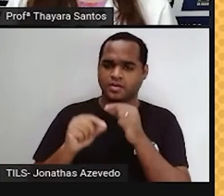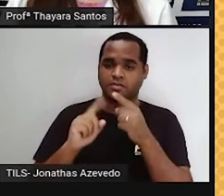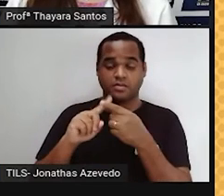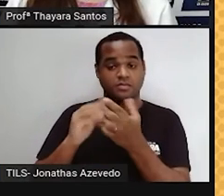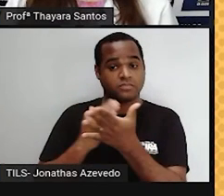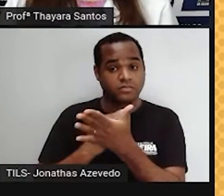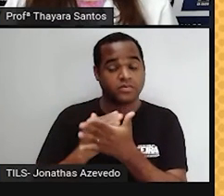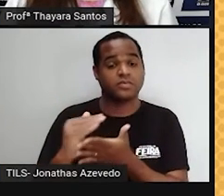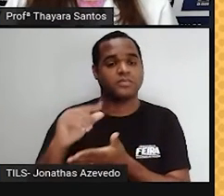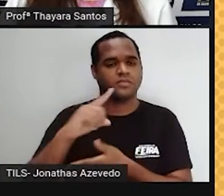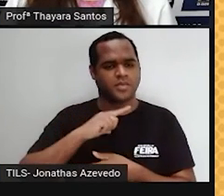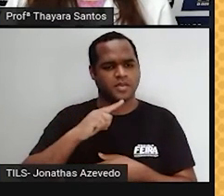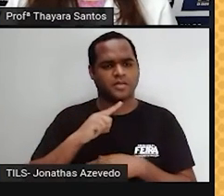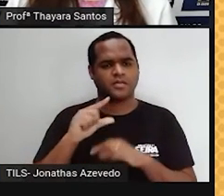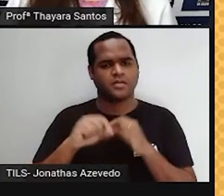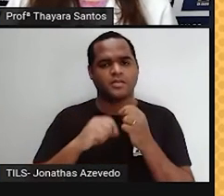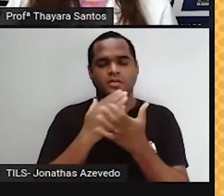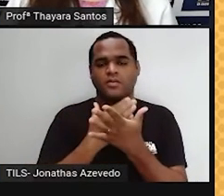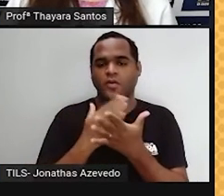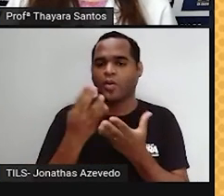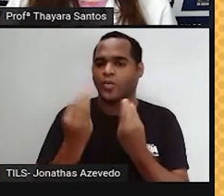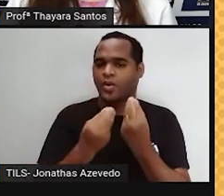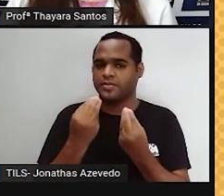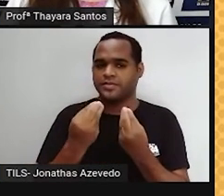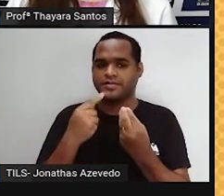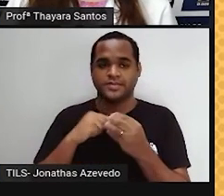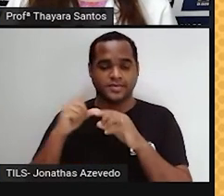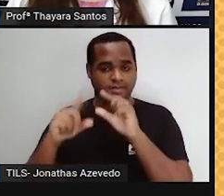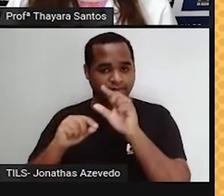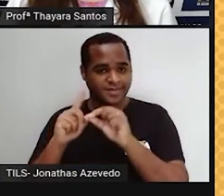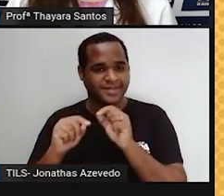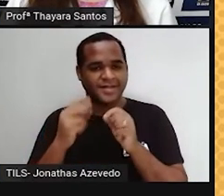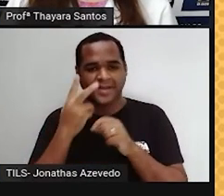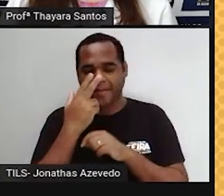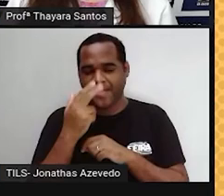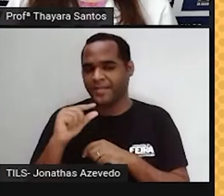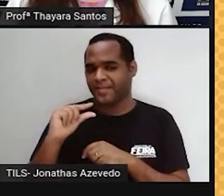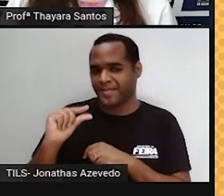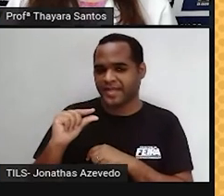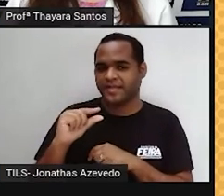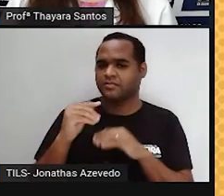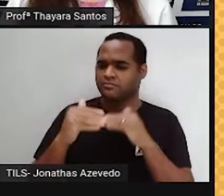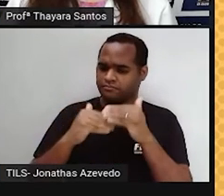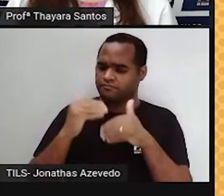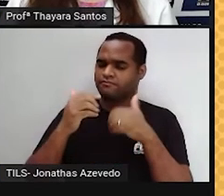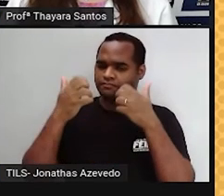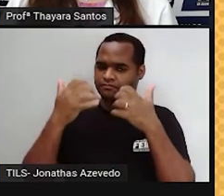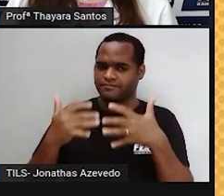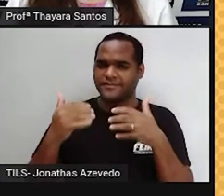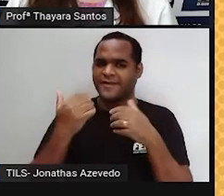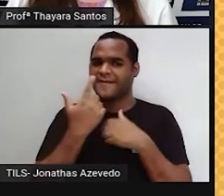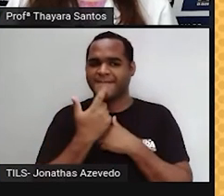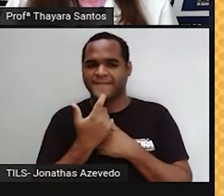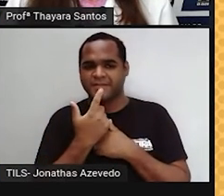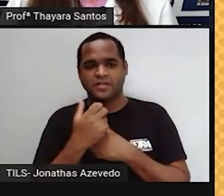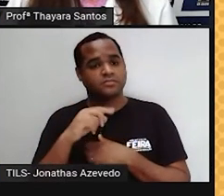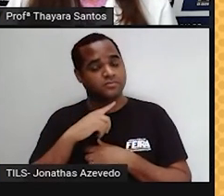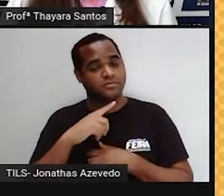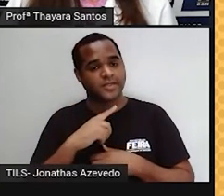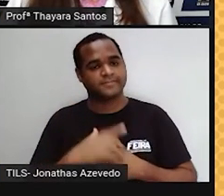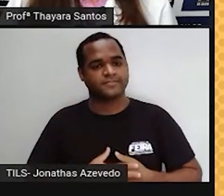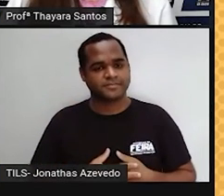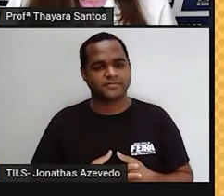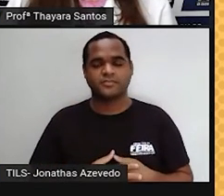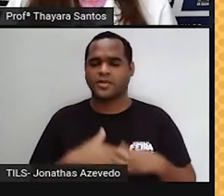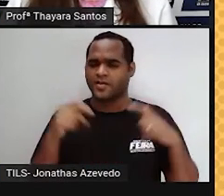nebulosa e a estrela que nasce pode ser uma estrela pequena que vai evoluir para uma gigante vermelha. Depois